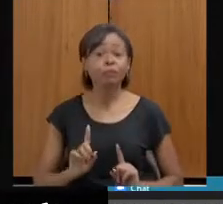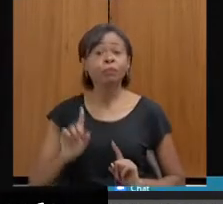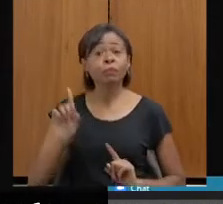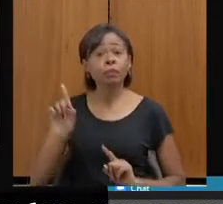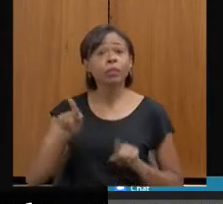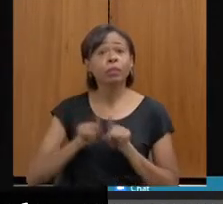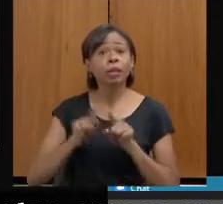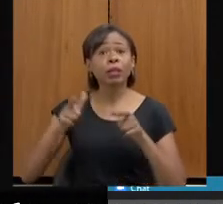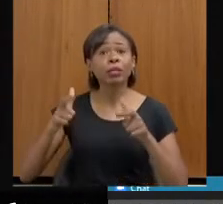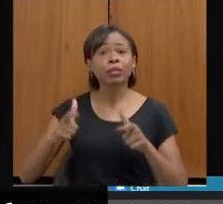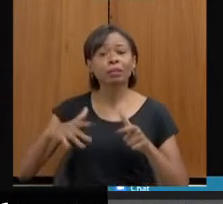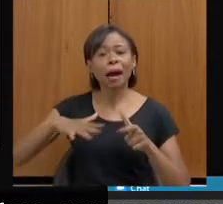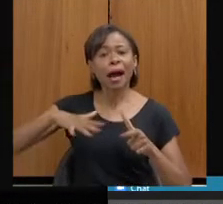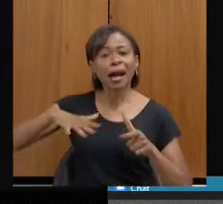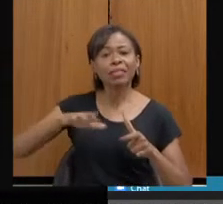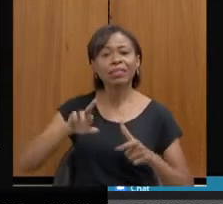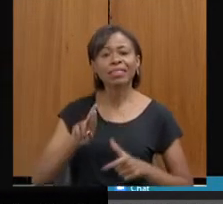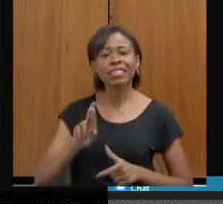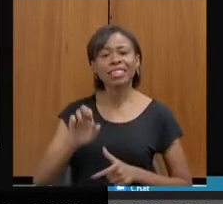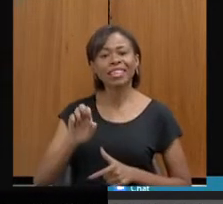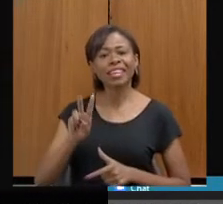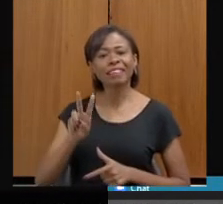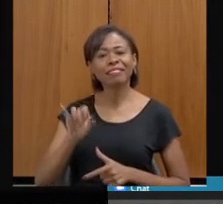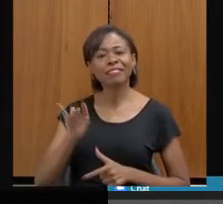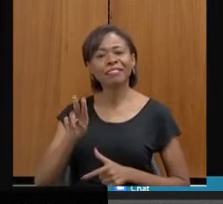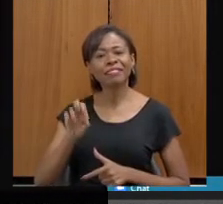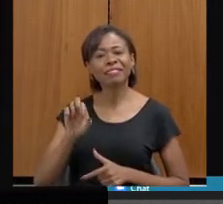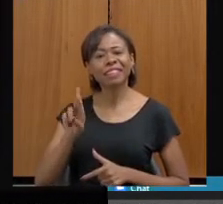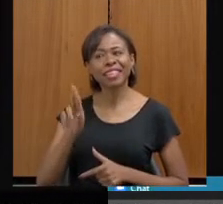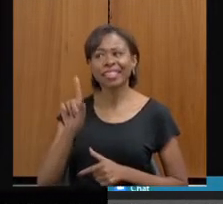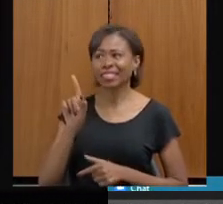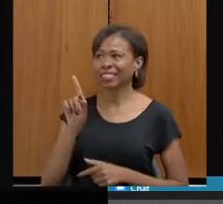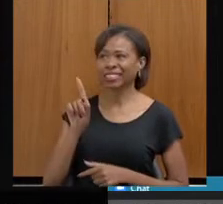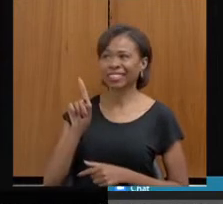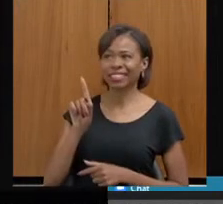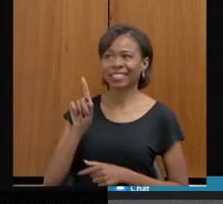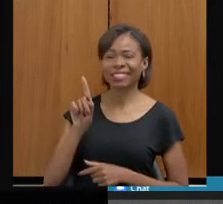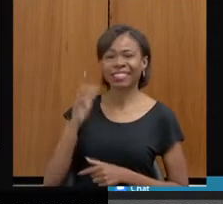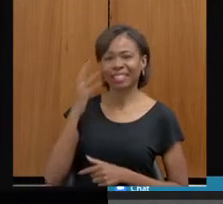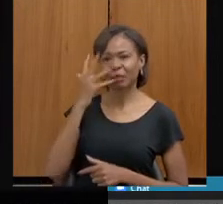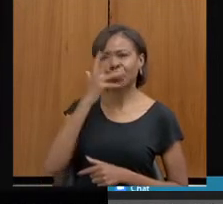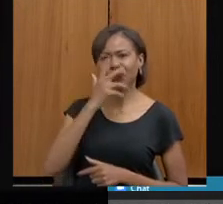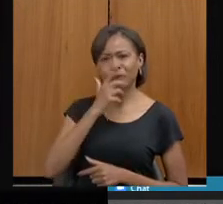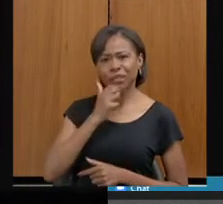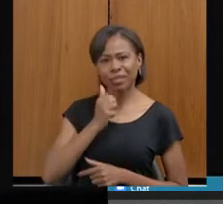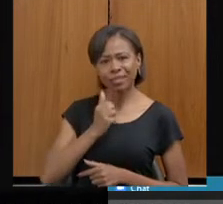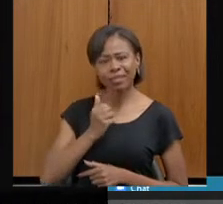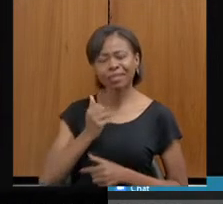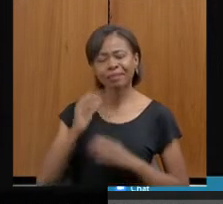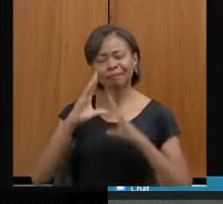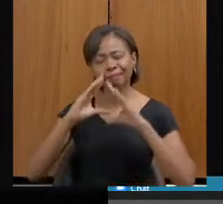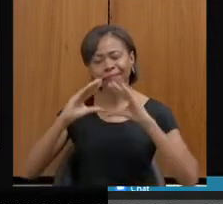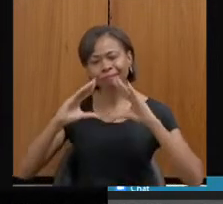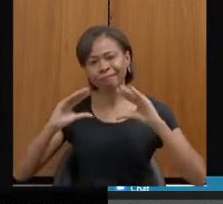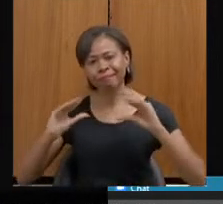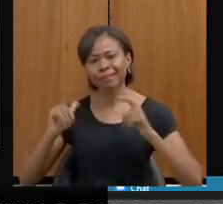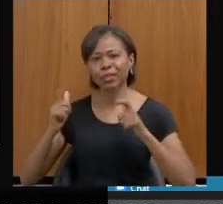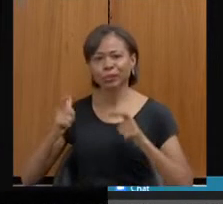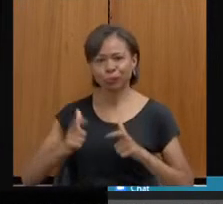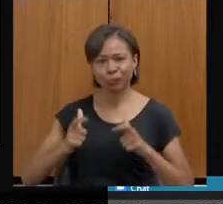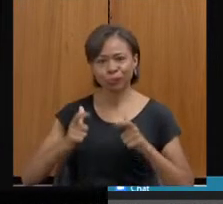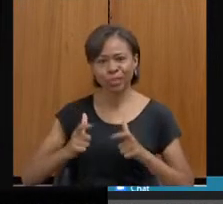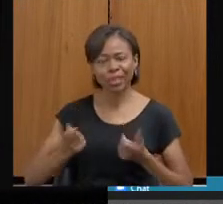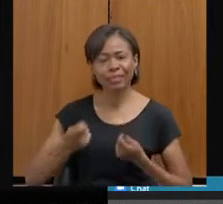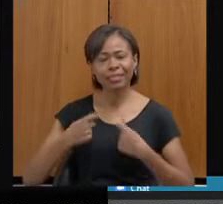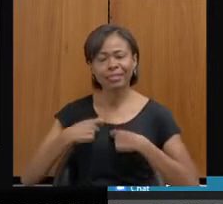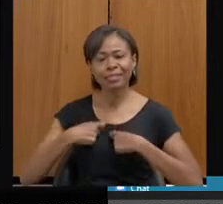espaço Reviver, que ficou superbonitinho, superagradável, que é esse espaço que tem a intenção de tornar a